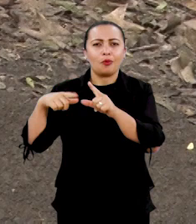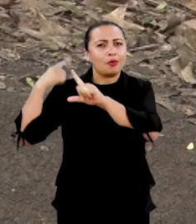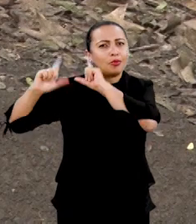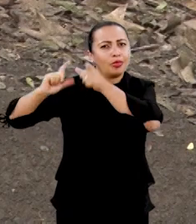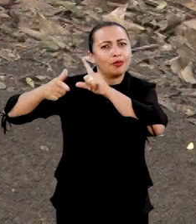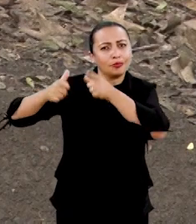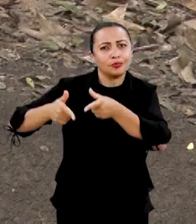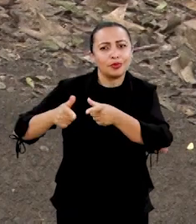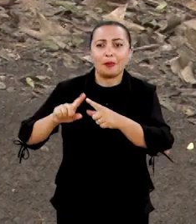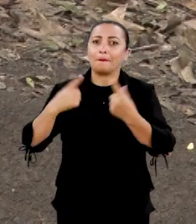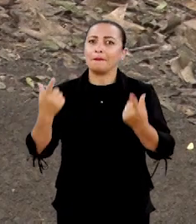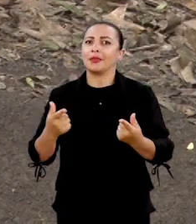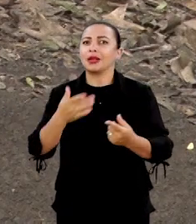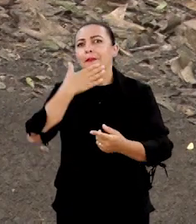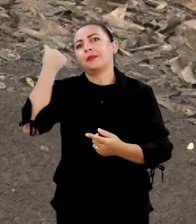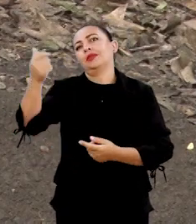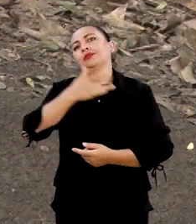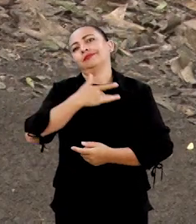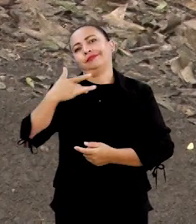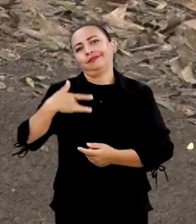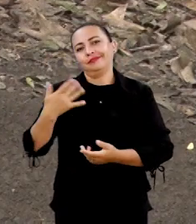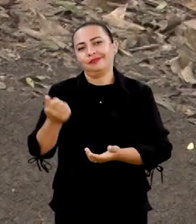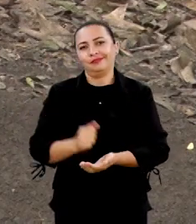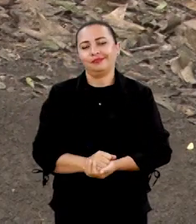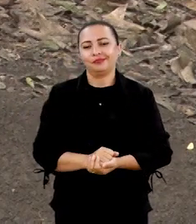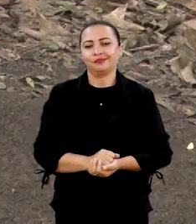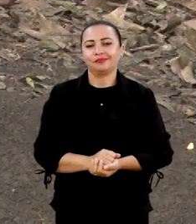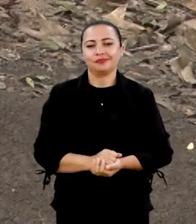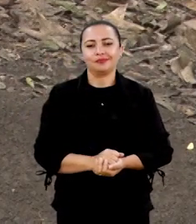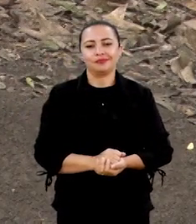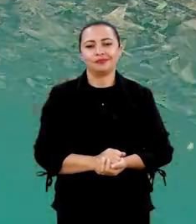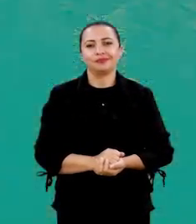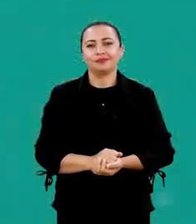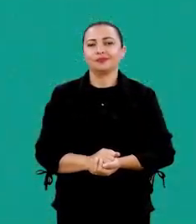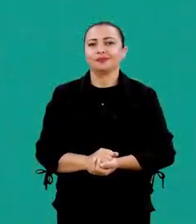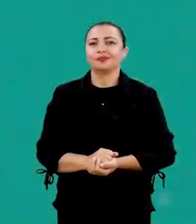saboroso quanto os convencionais, porém, mais saudável.